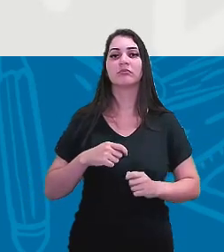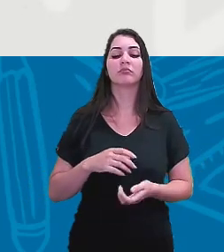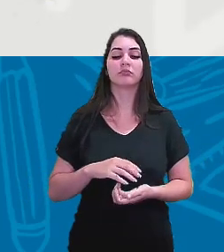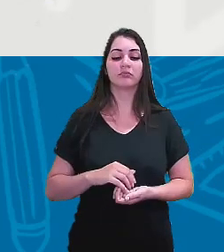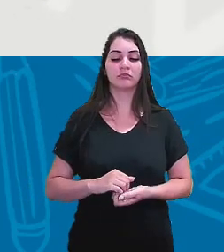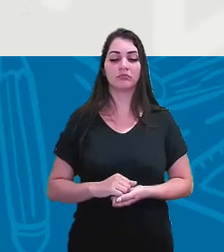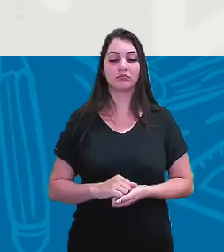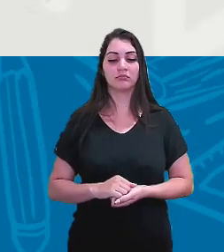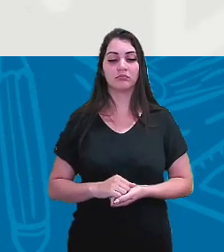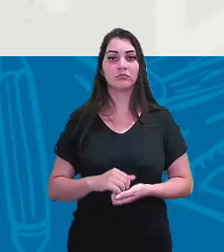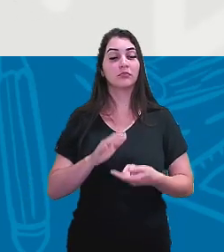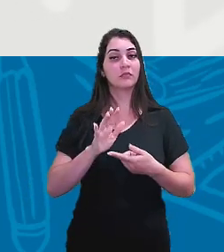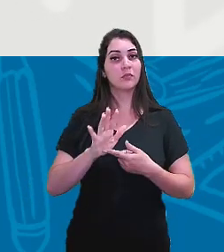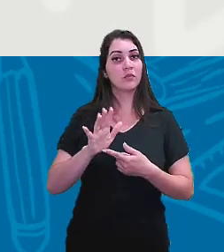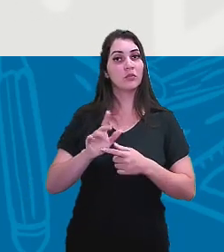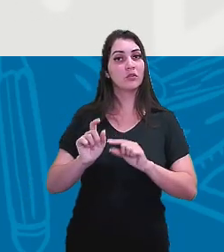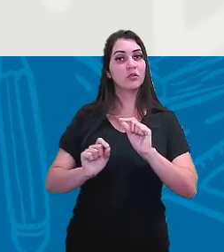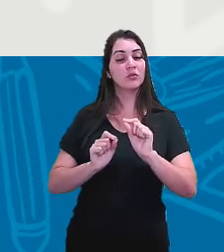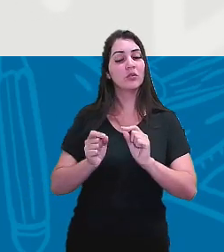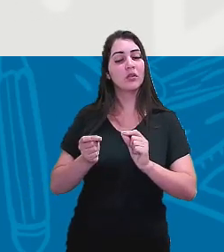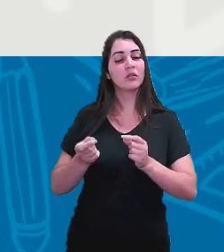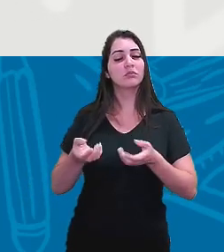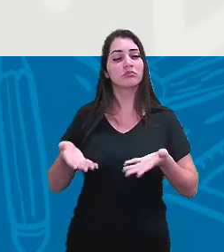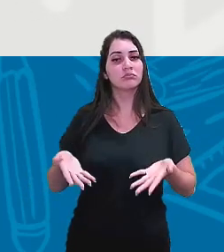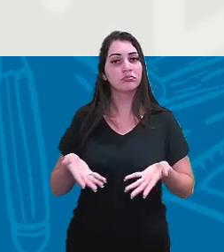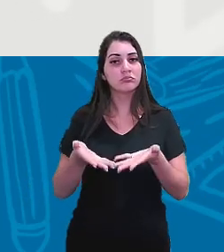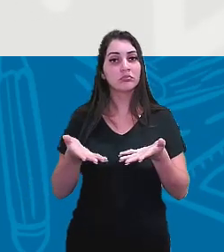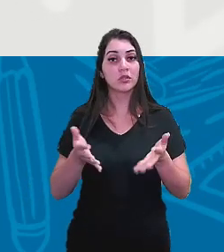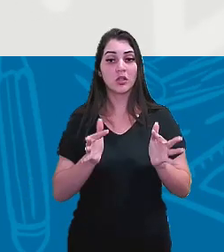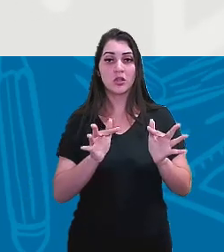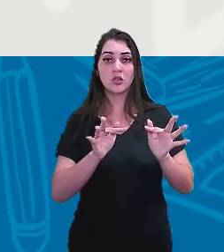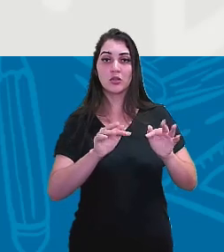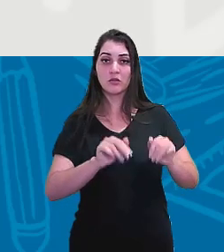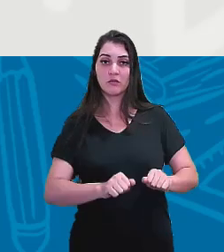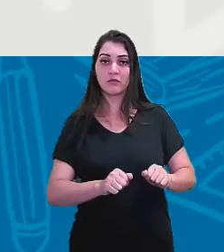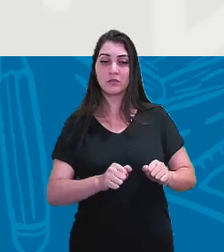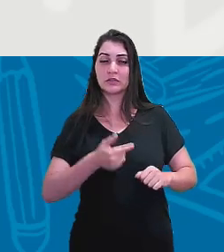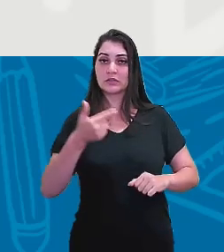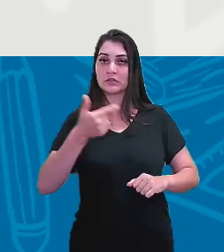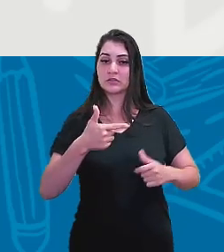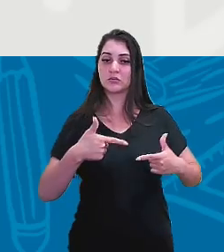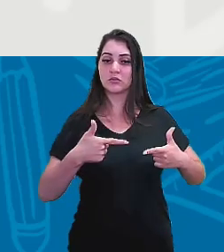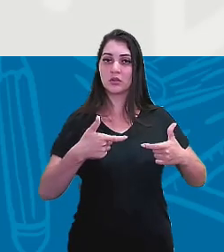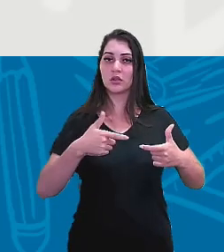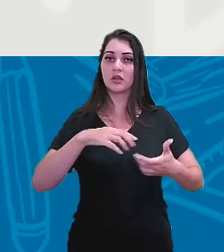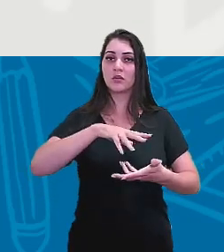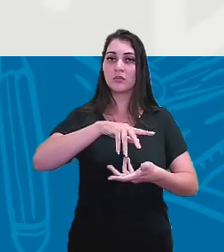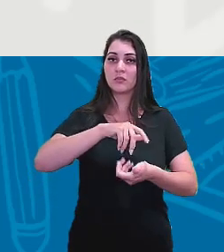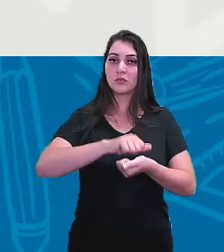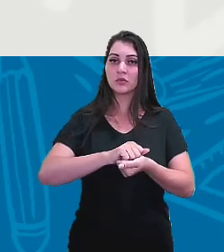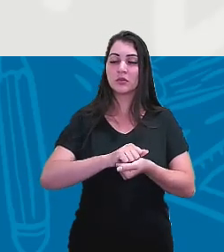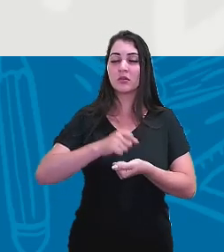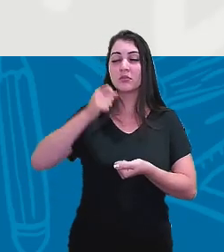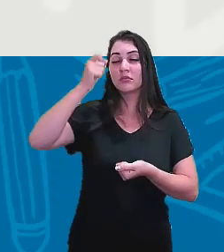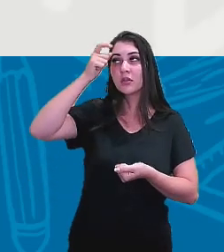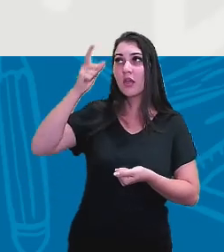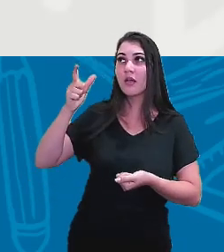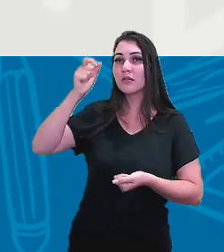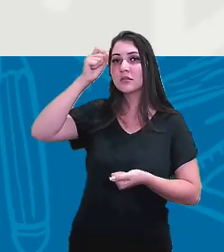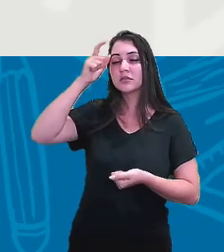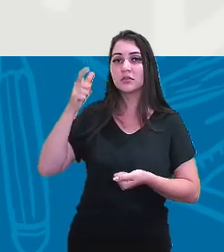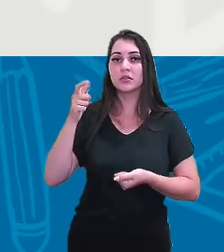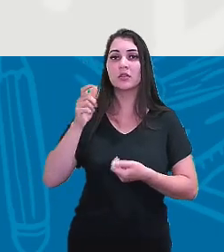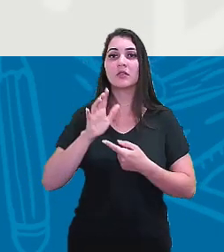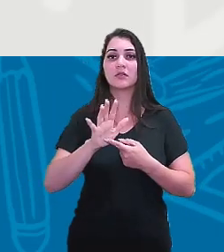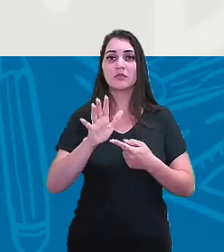ser trazidas. E o fim da Segunda Guerra Mundial e as ideias trazidas de